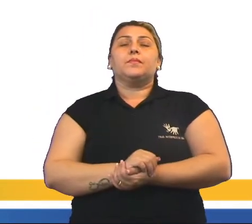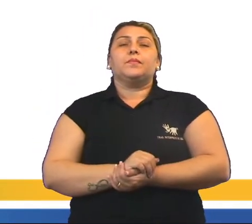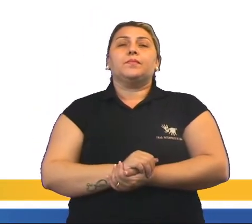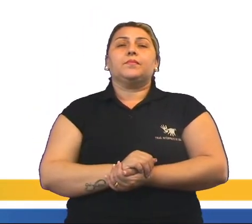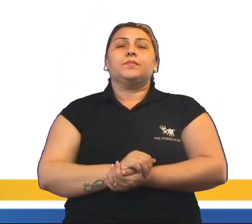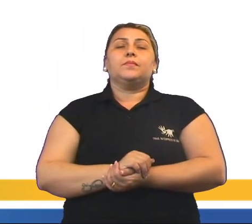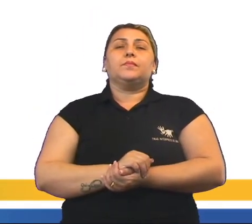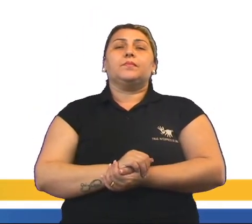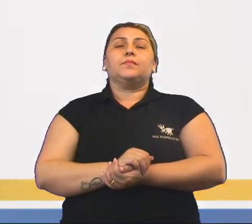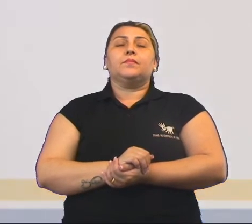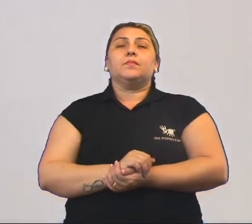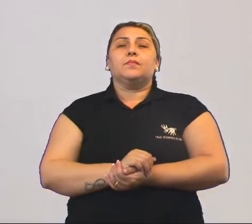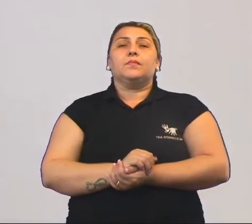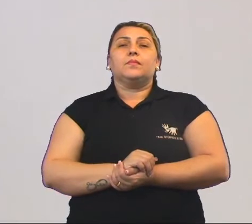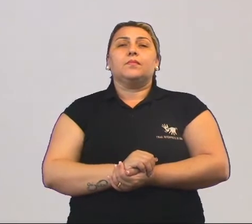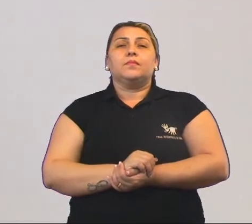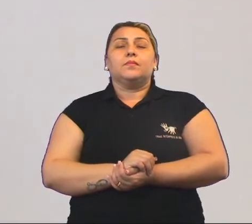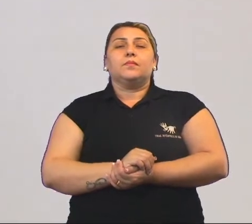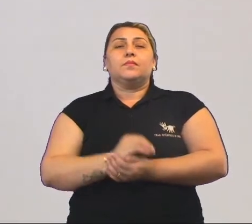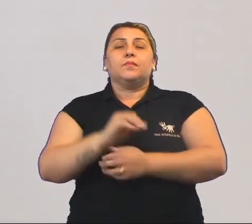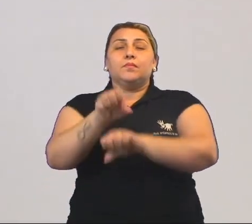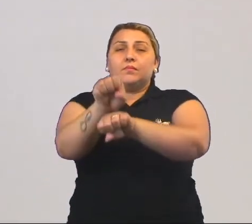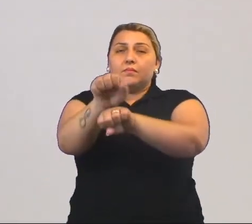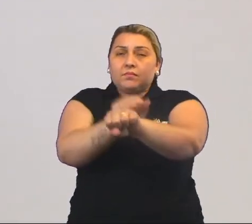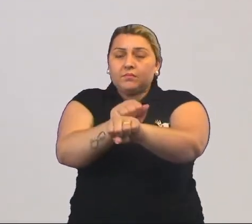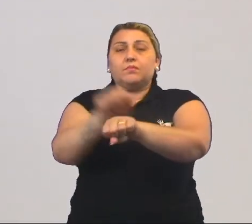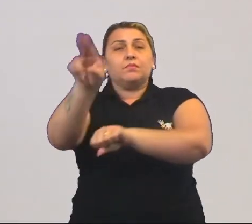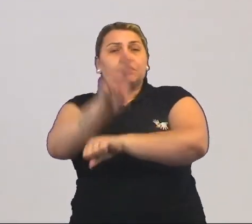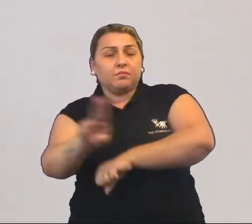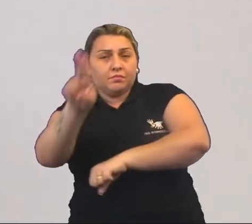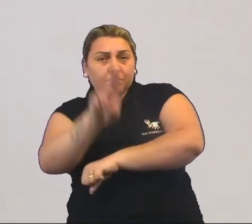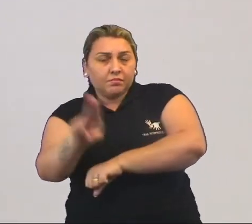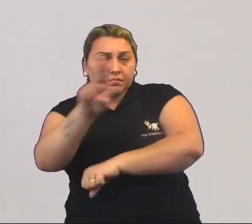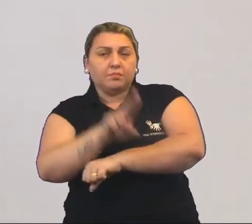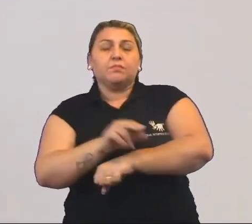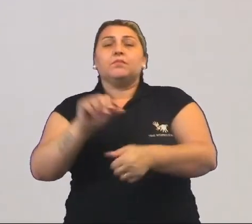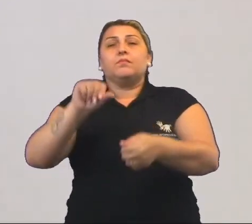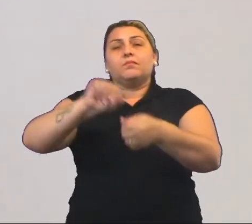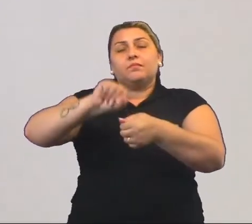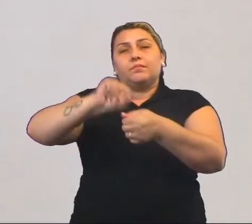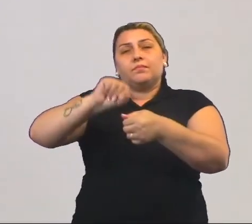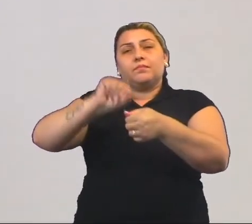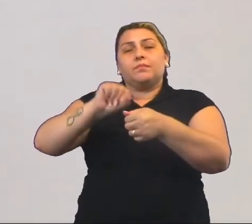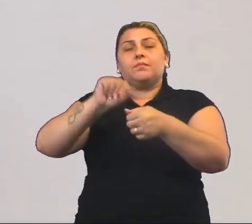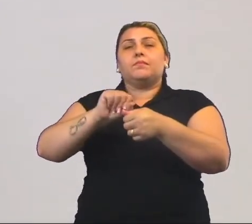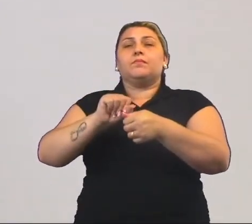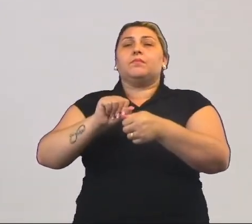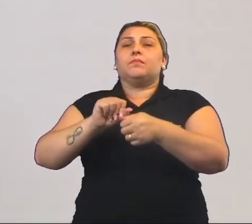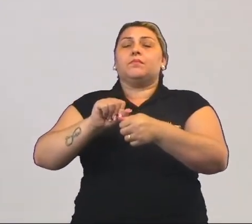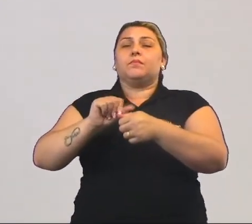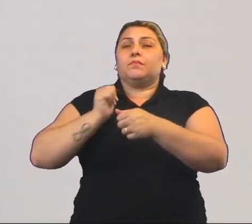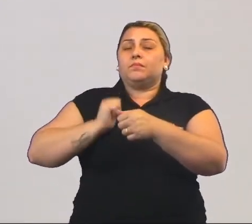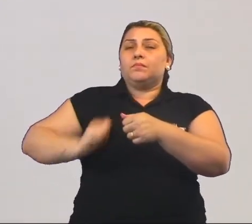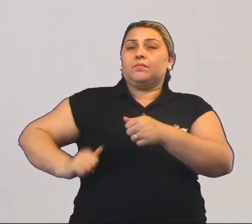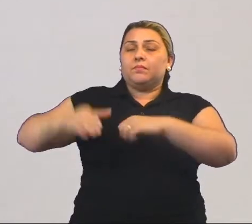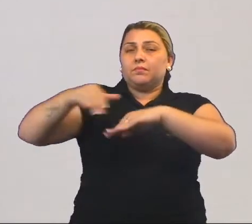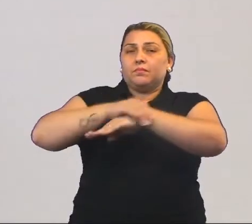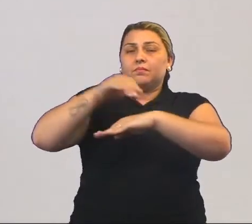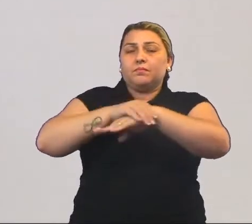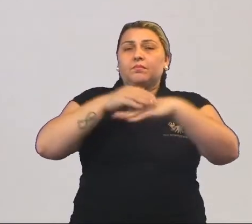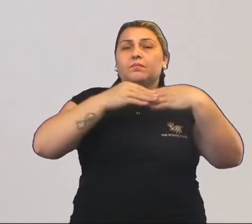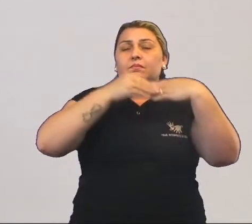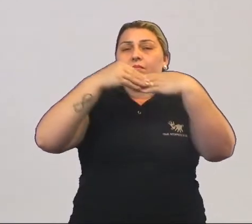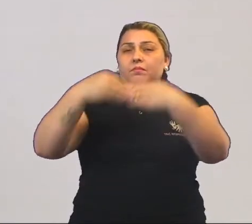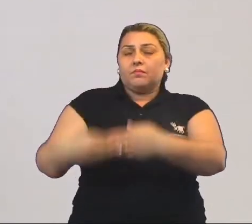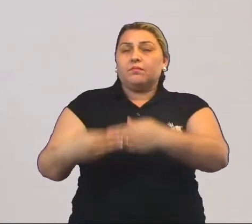Vale ressaltar que o couro, ele era utilizado para tudo, gente. Era utilizado para fazer bolsas, sapatos, para carregarem comida,